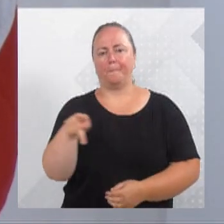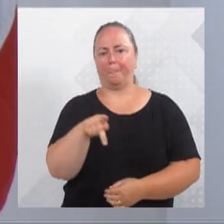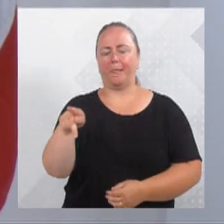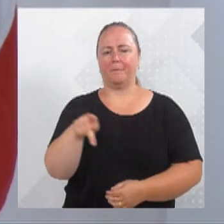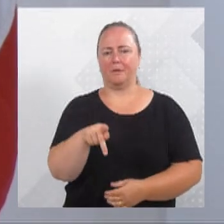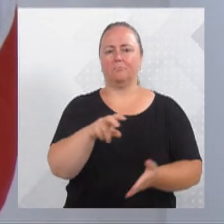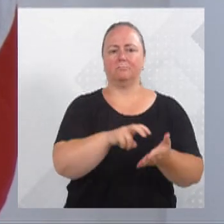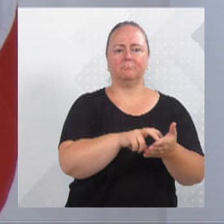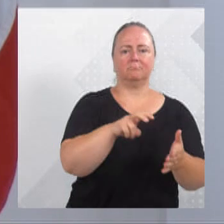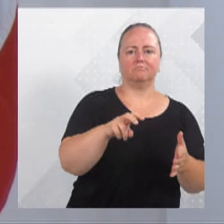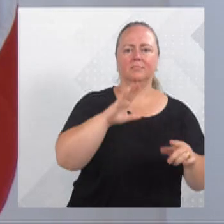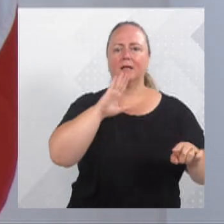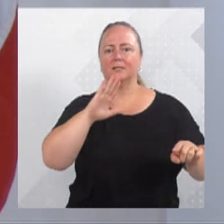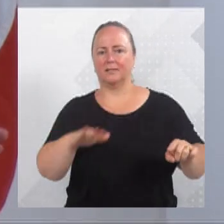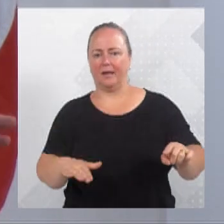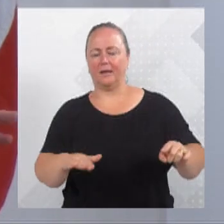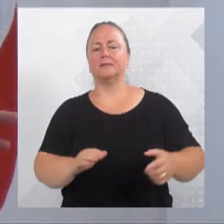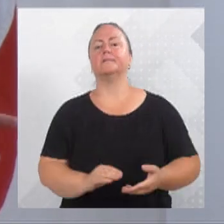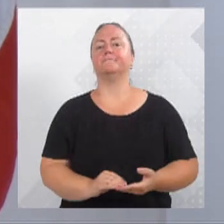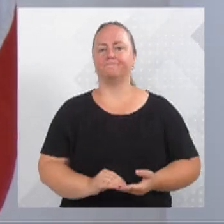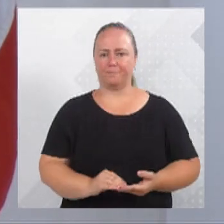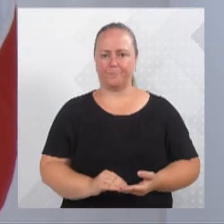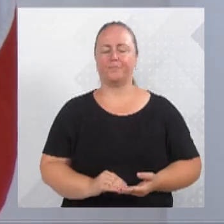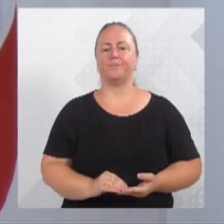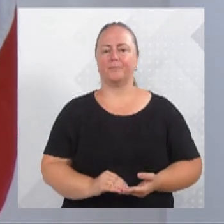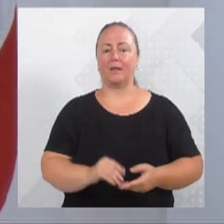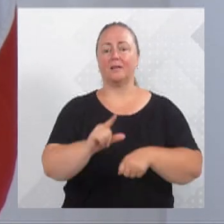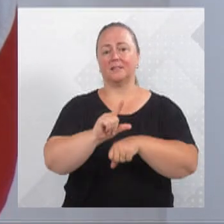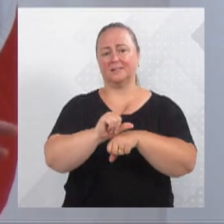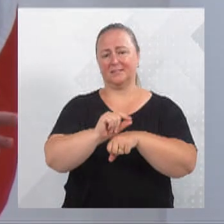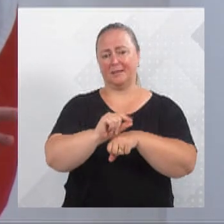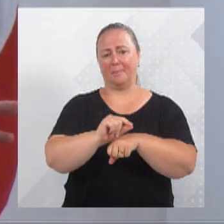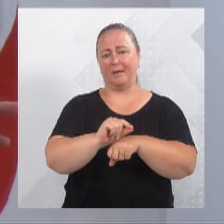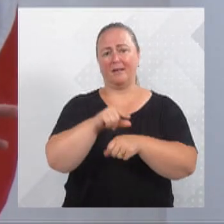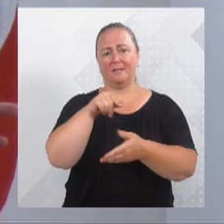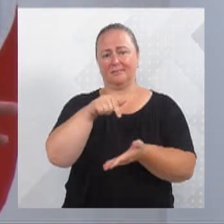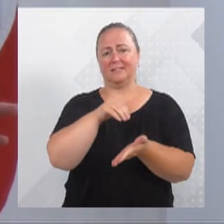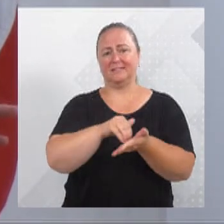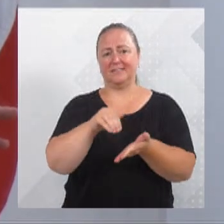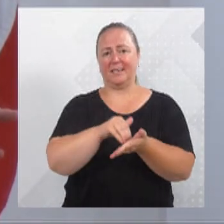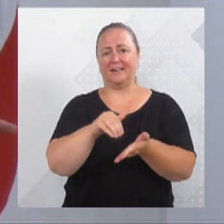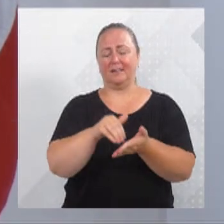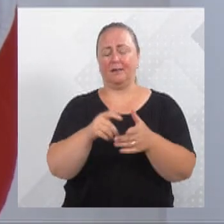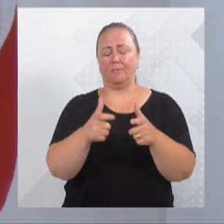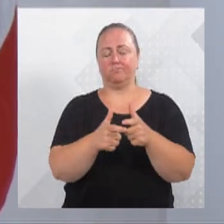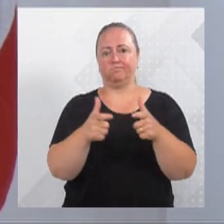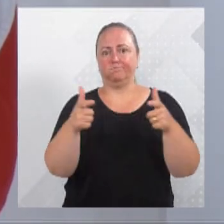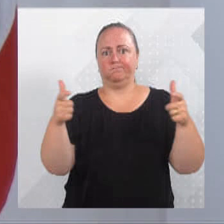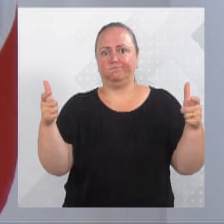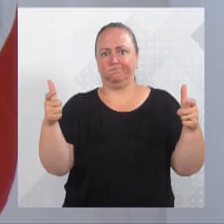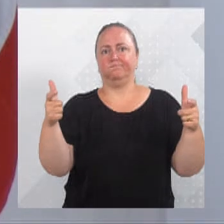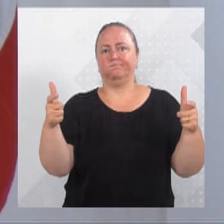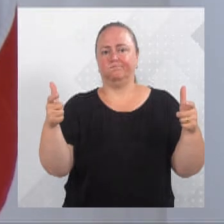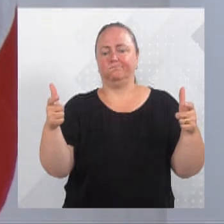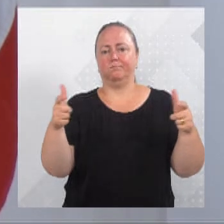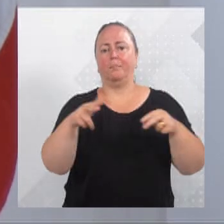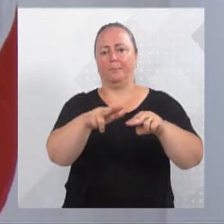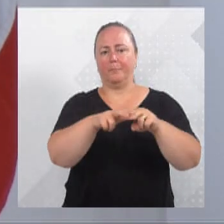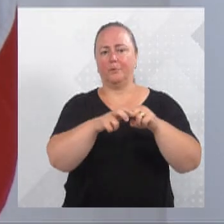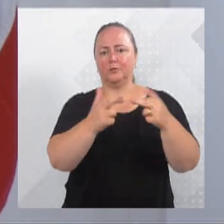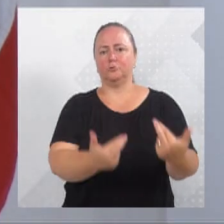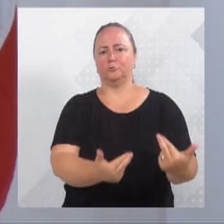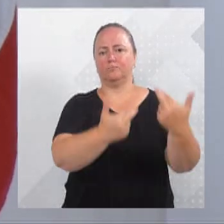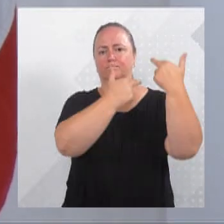turmas, a cidade tem a maior Secretaria E da Educação e eu creio que tem a maior responsabilidade, que é construir e